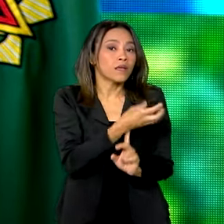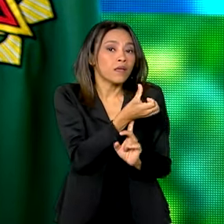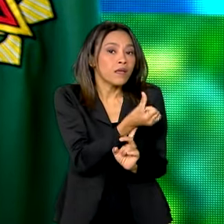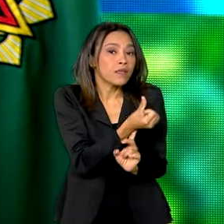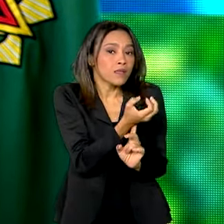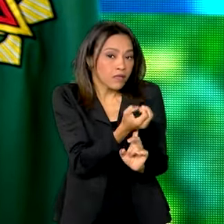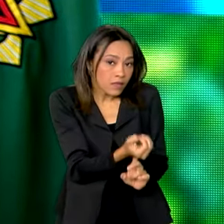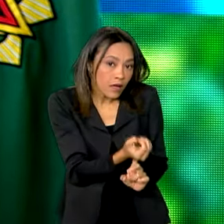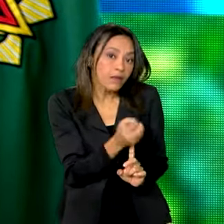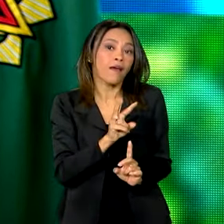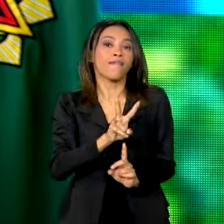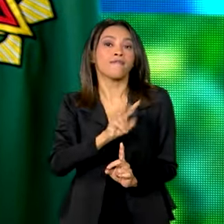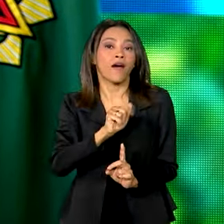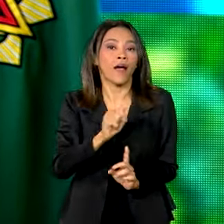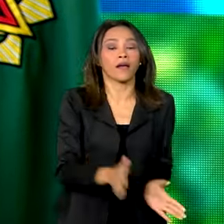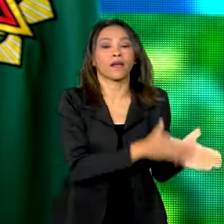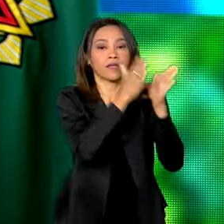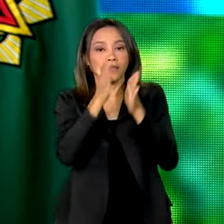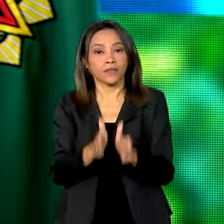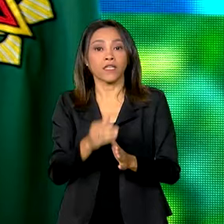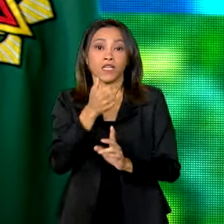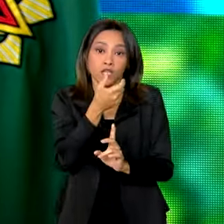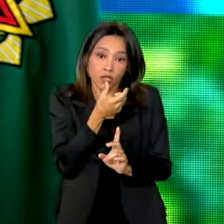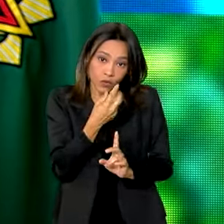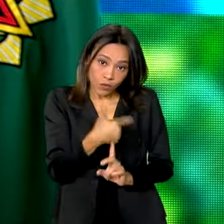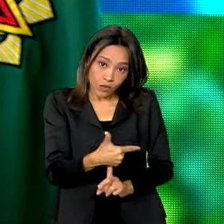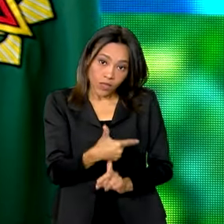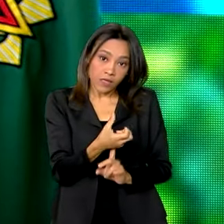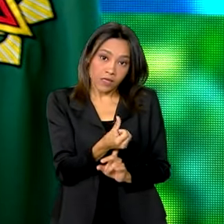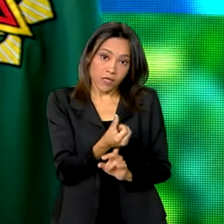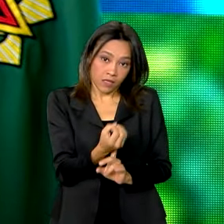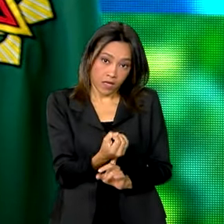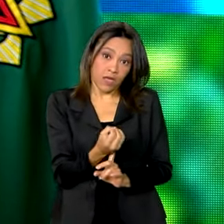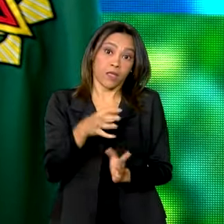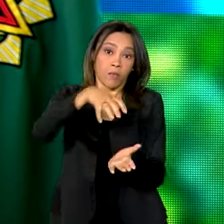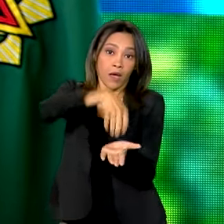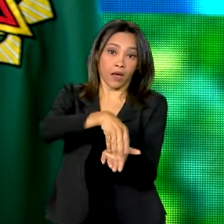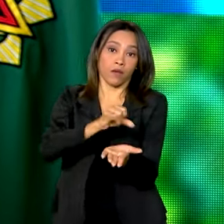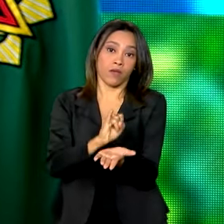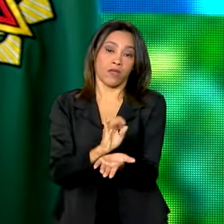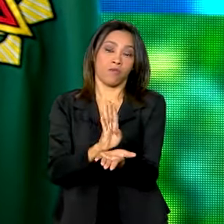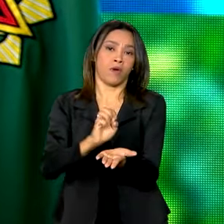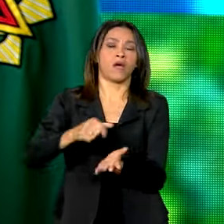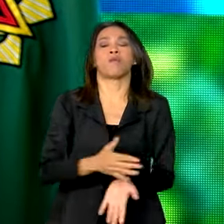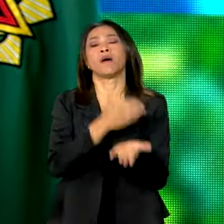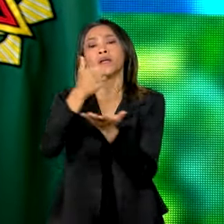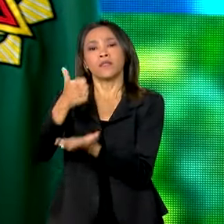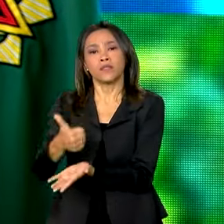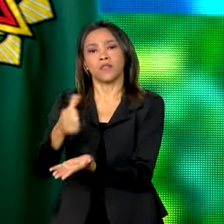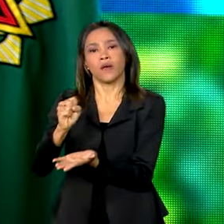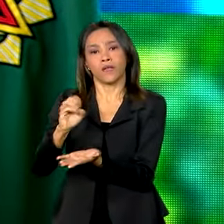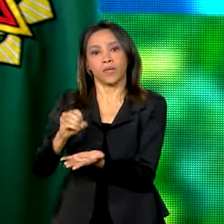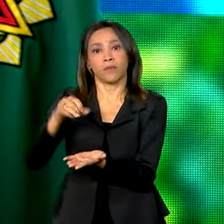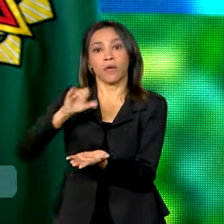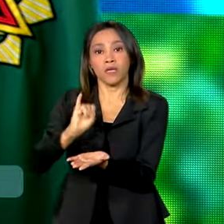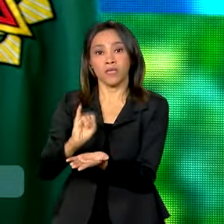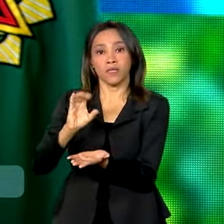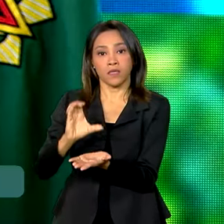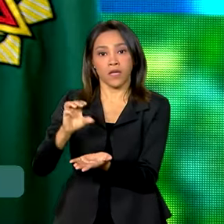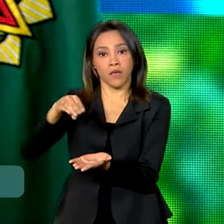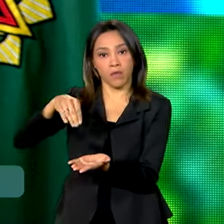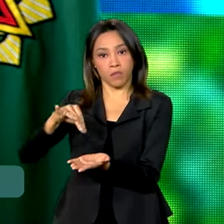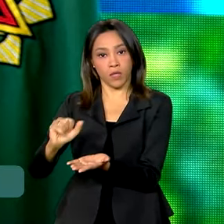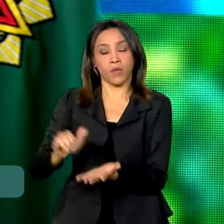vagas, 260 para o IBAMA e 180 para o ICMBio e 20 vagas